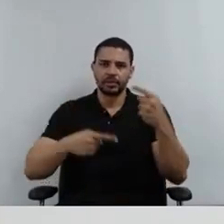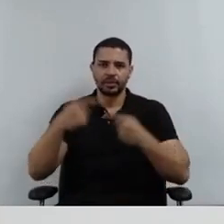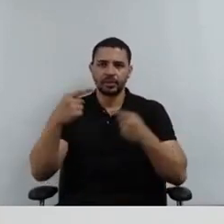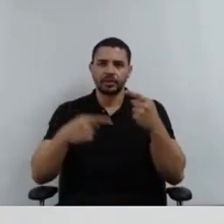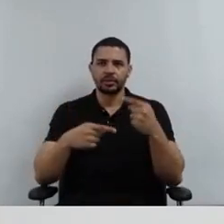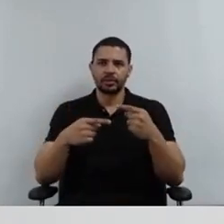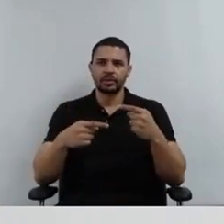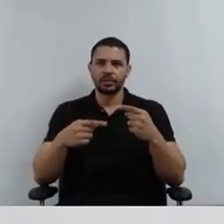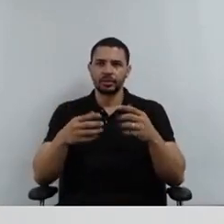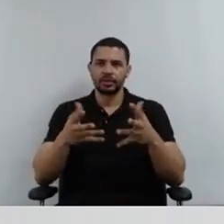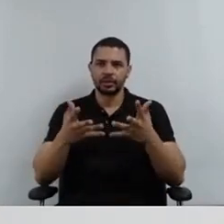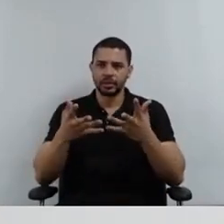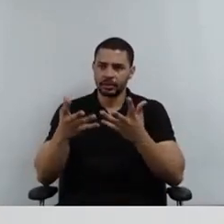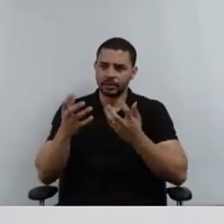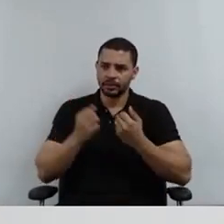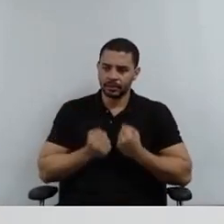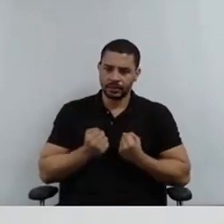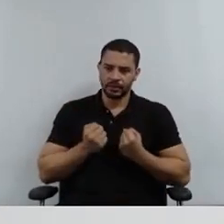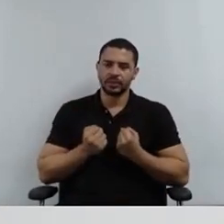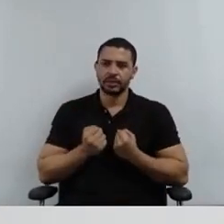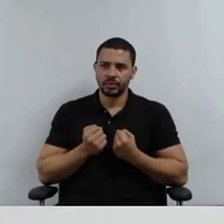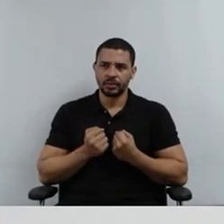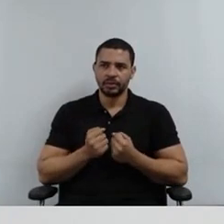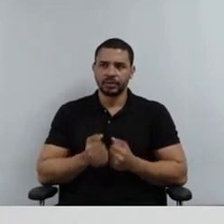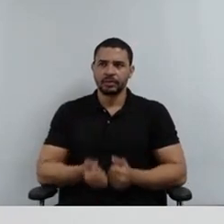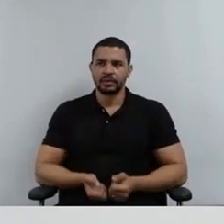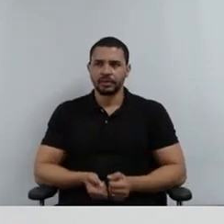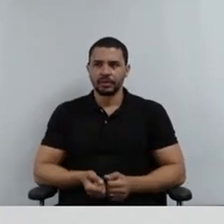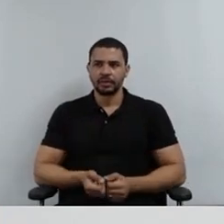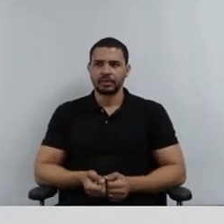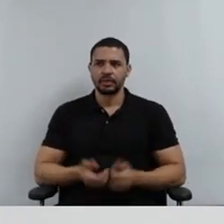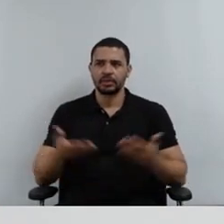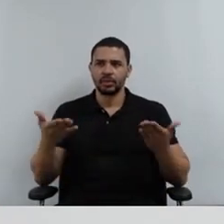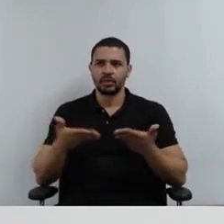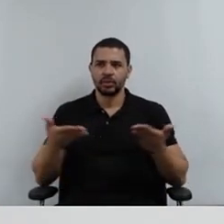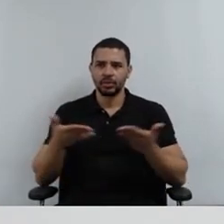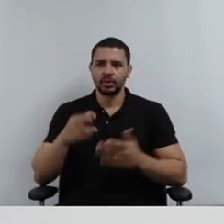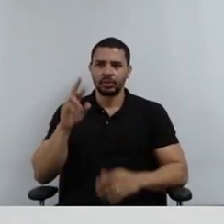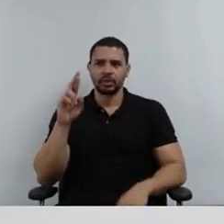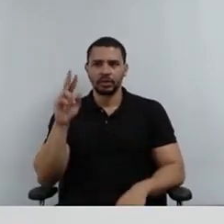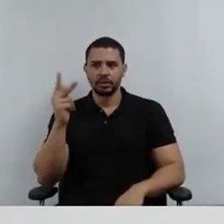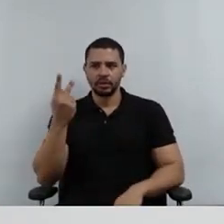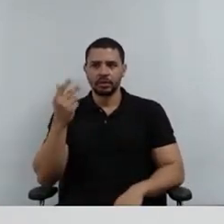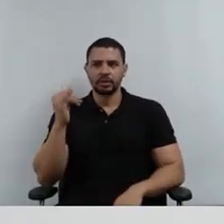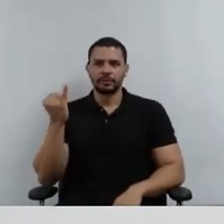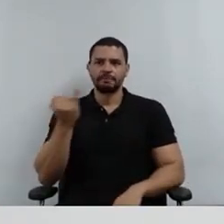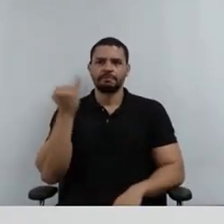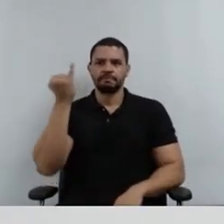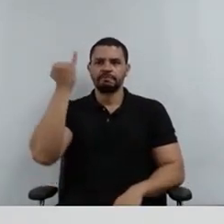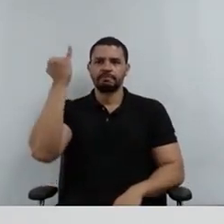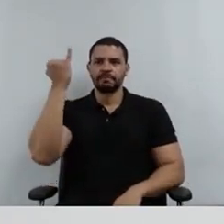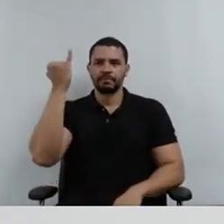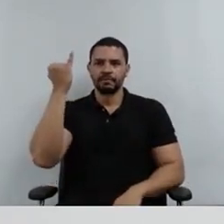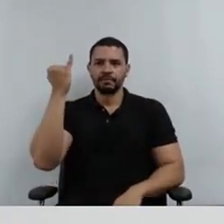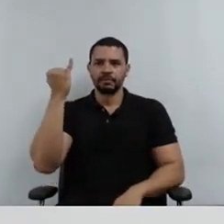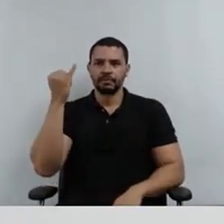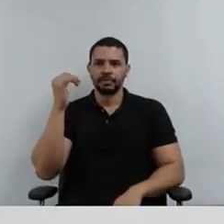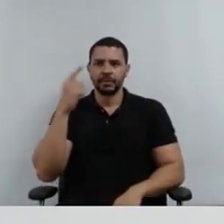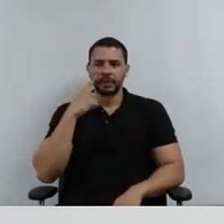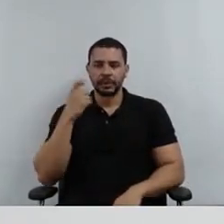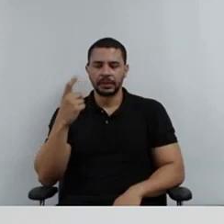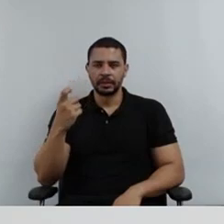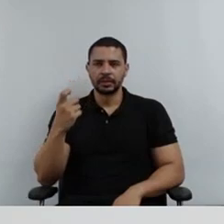Departamento de Recursos Humanos, hoje, é um vetor importante das políticas internas, de suma relevância, essencialmente